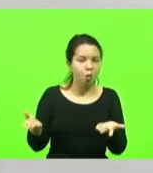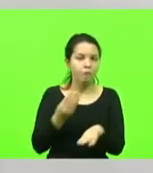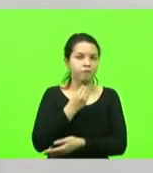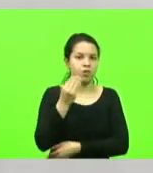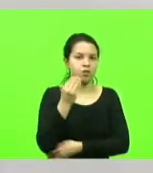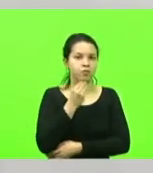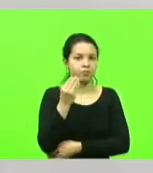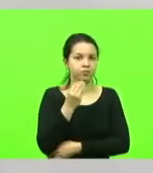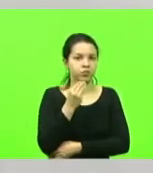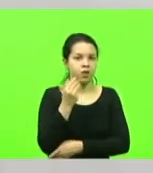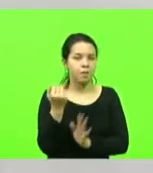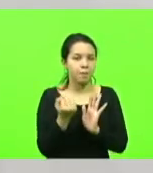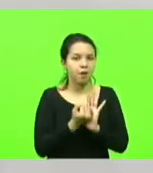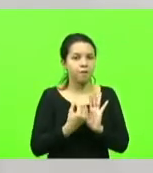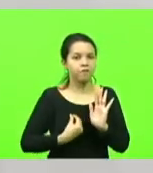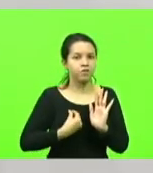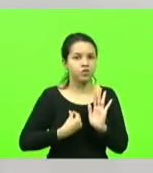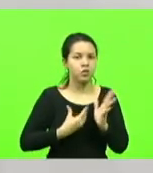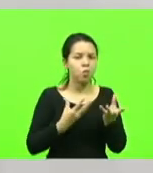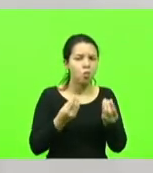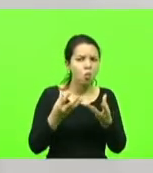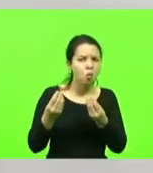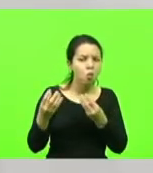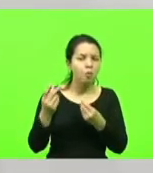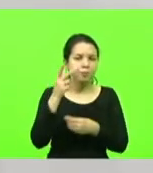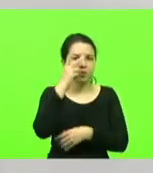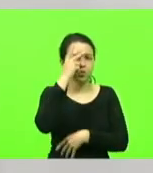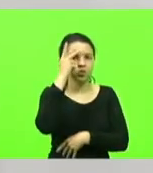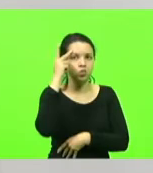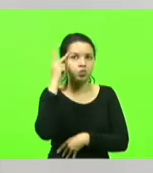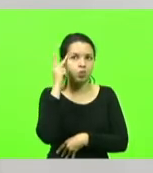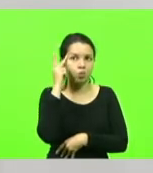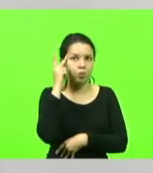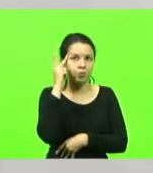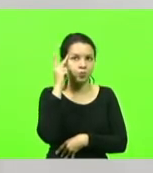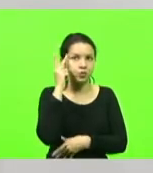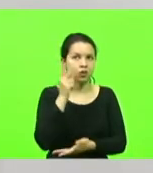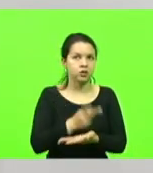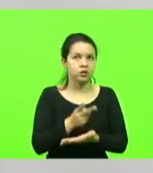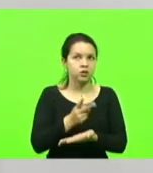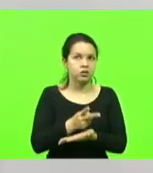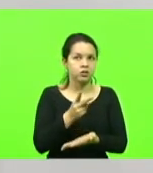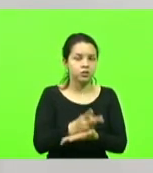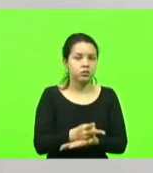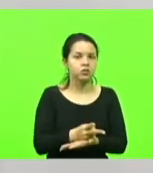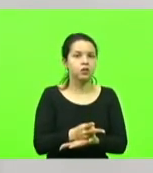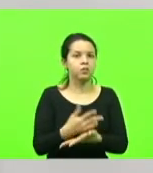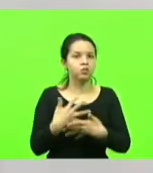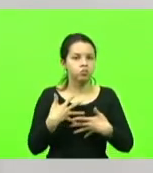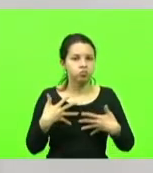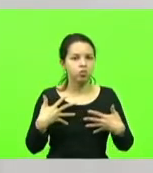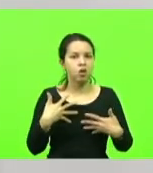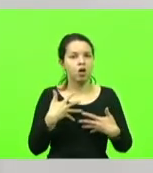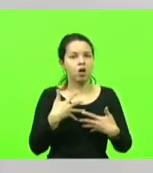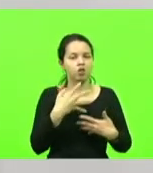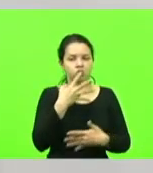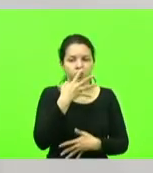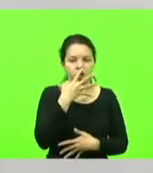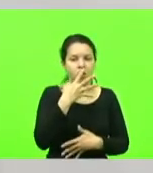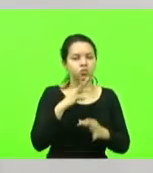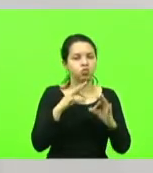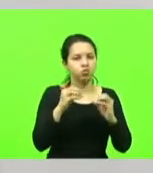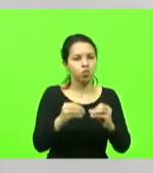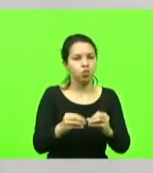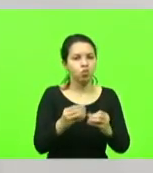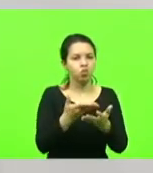vida de centenas e centenas de pessoas, sempre estimado e admirado por todos aqueles